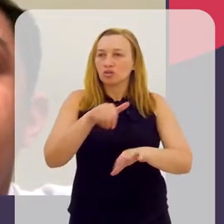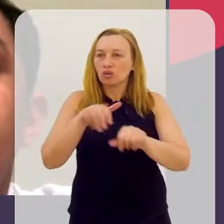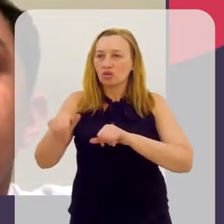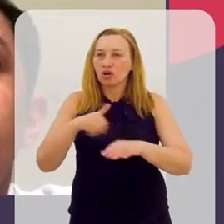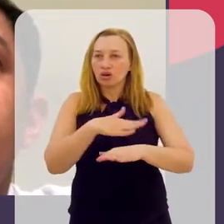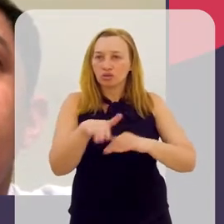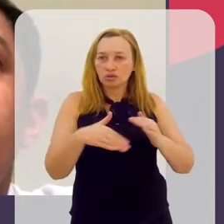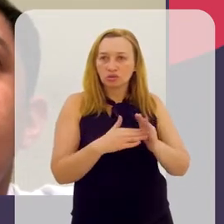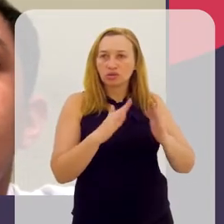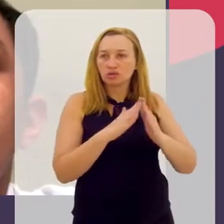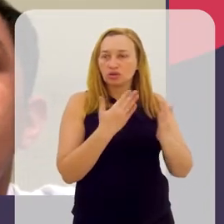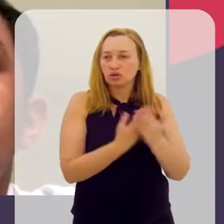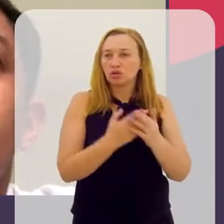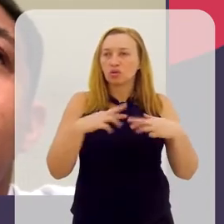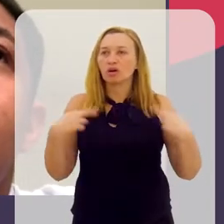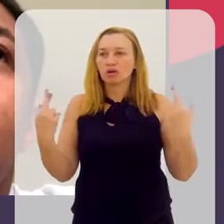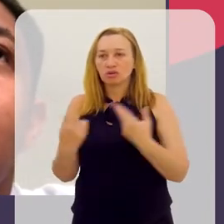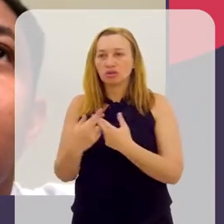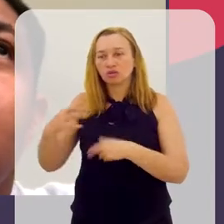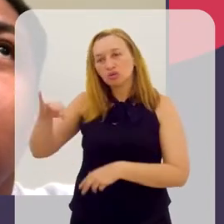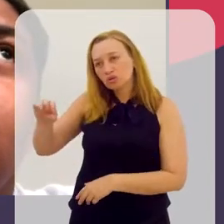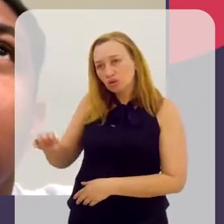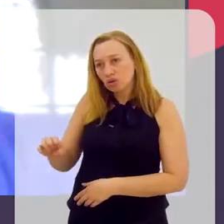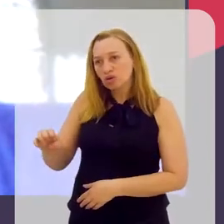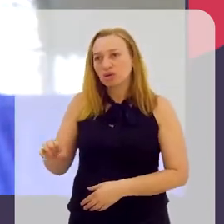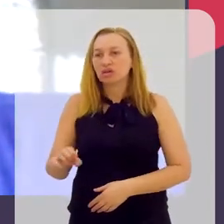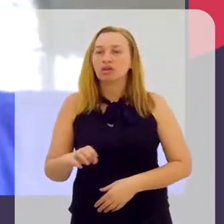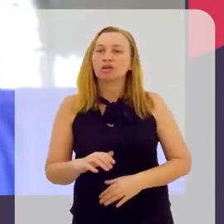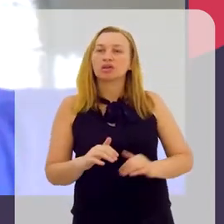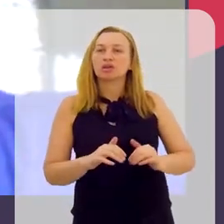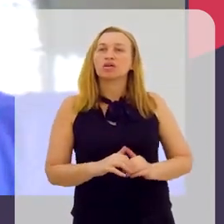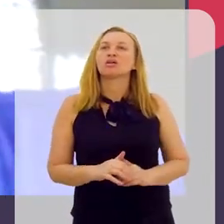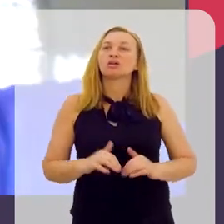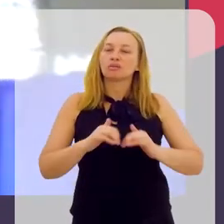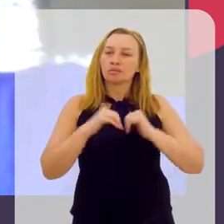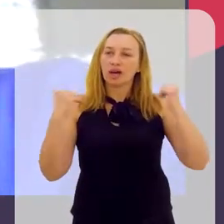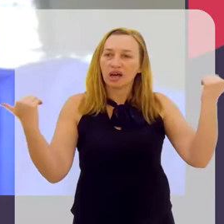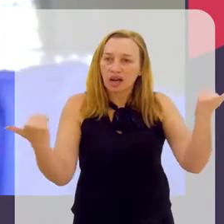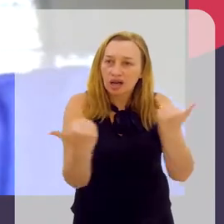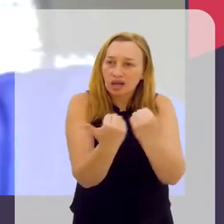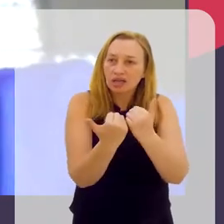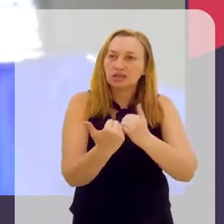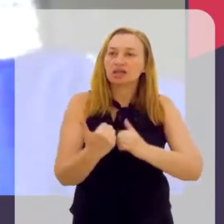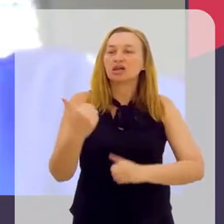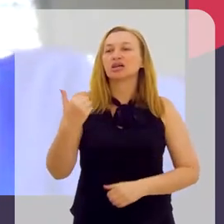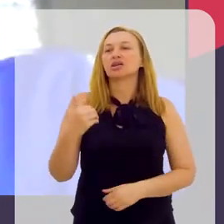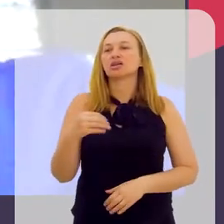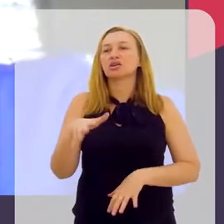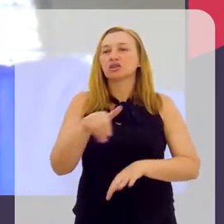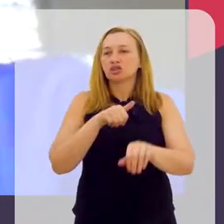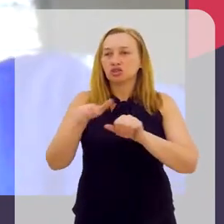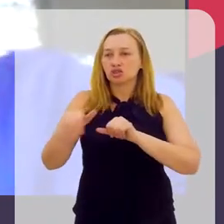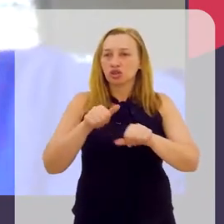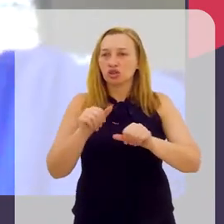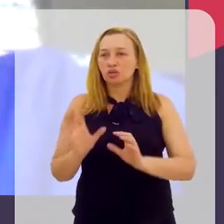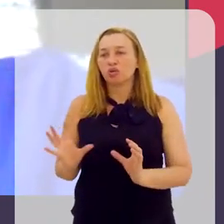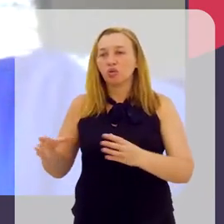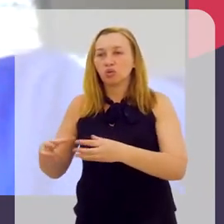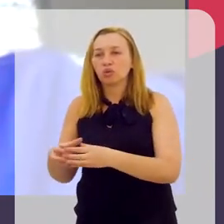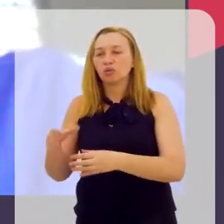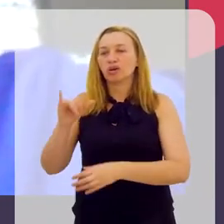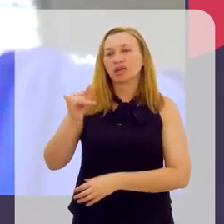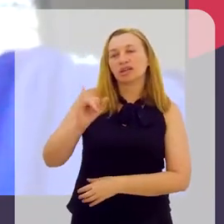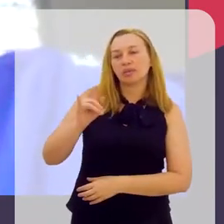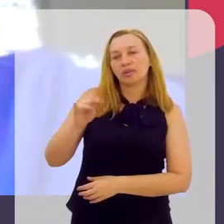todas as escolas na região do Norte, marca no Noroeste, convoca todos aqueles municípios,